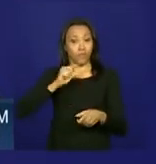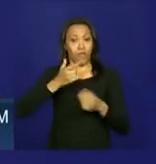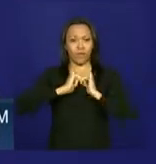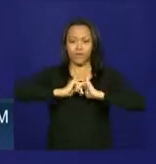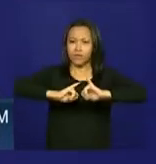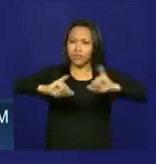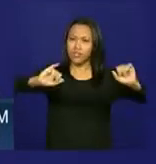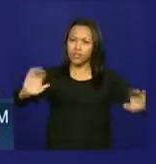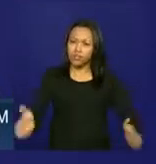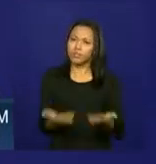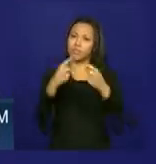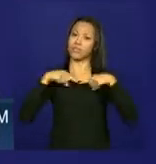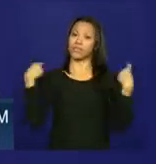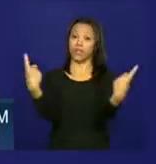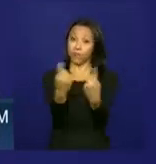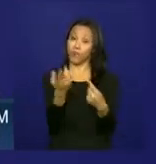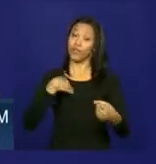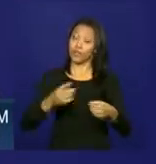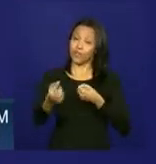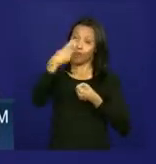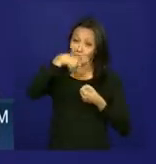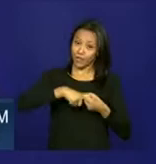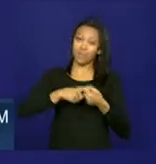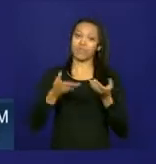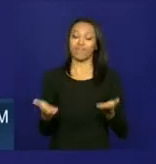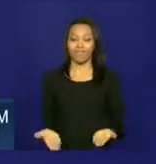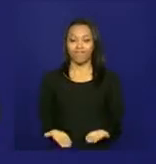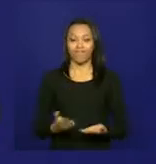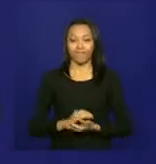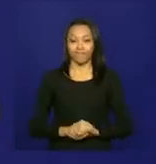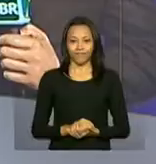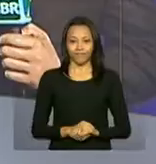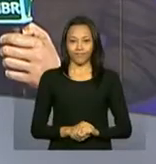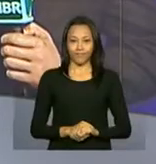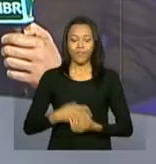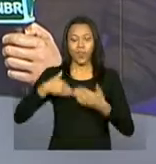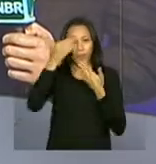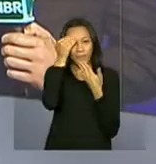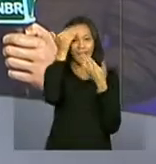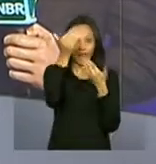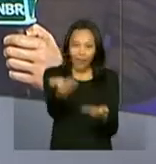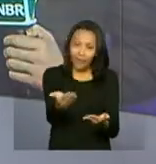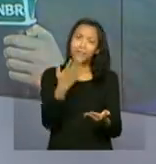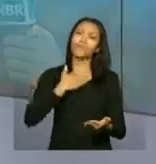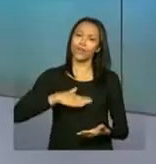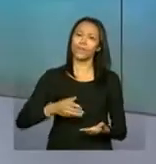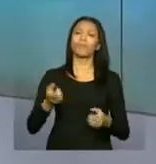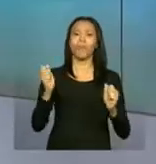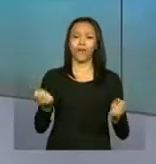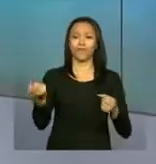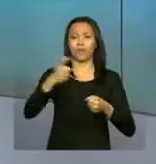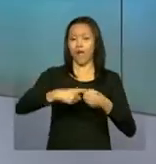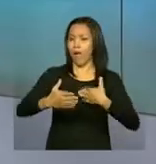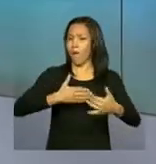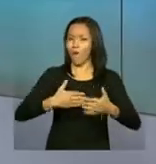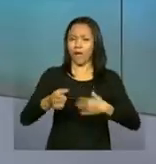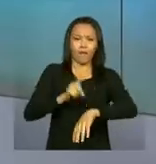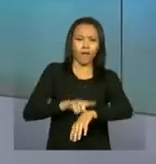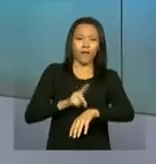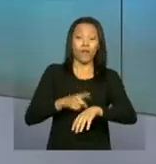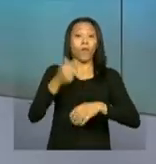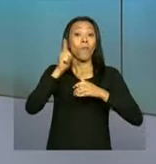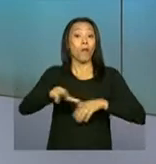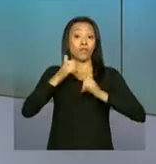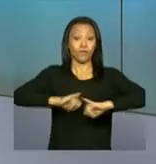a cerimônia ao vivo e nós voltamos com você aí no estúdio. Obrigada, Leonardo. E nós podemos voltar a qualquer momento com